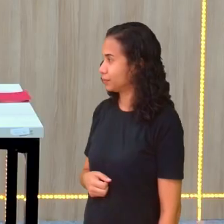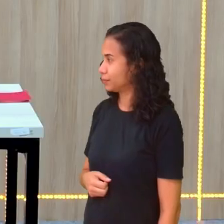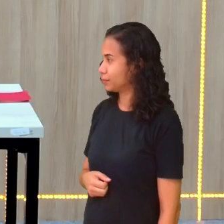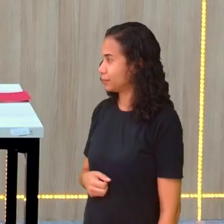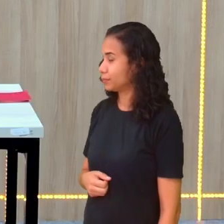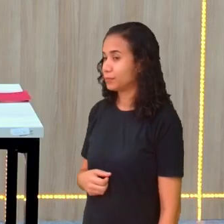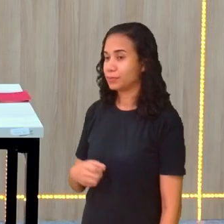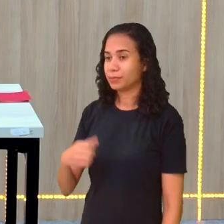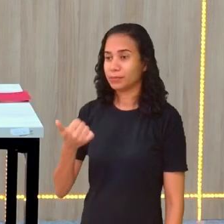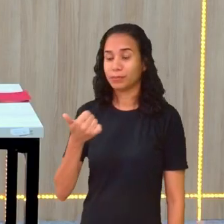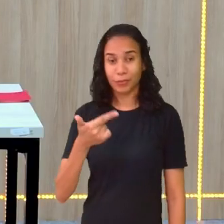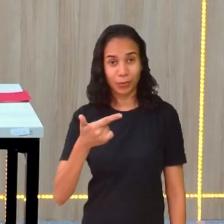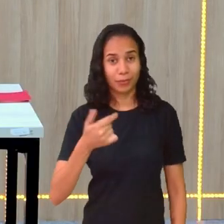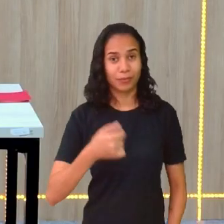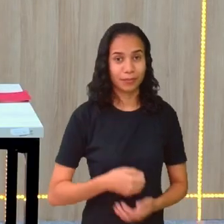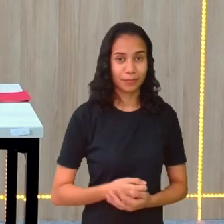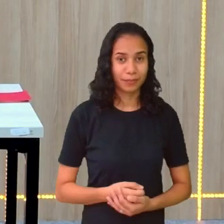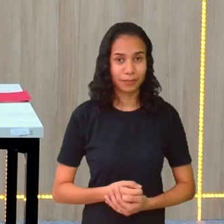11, 12.